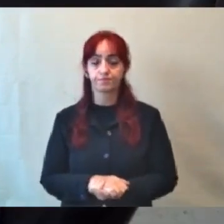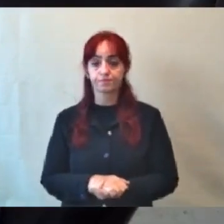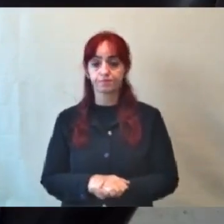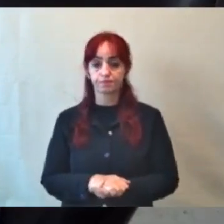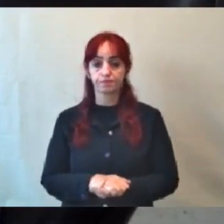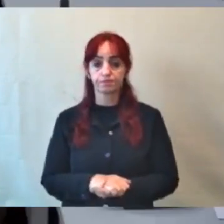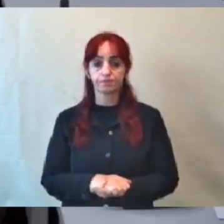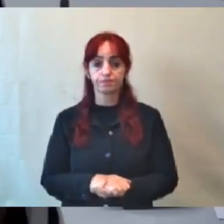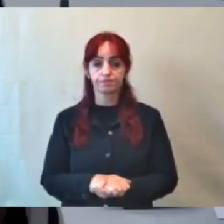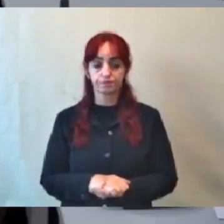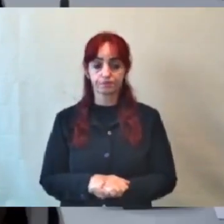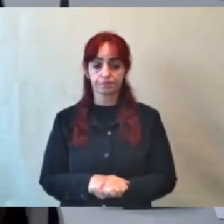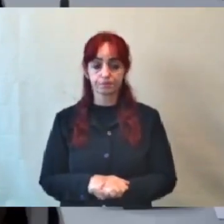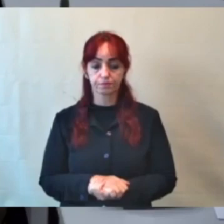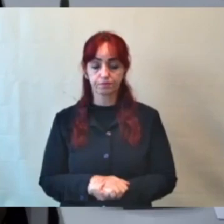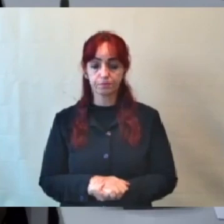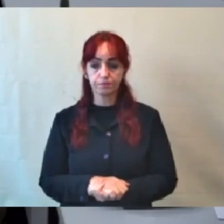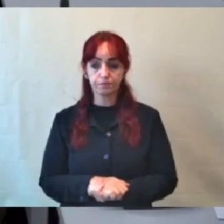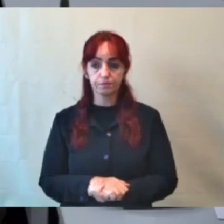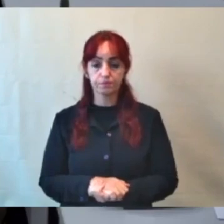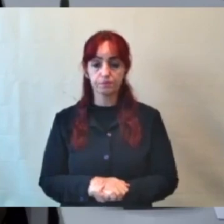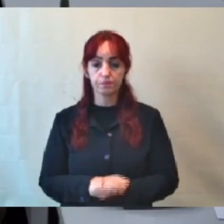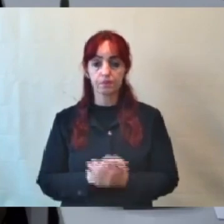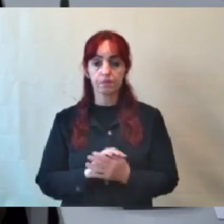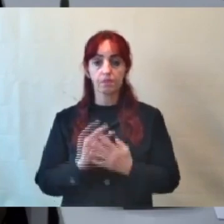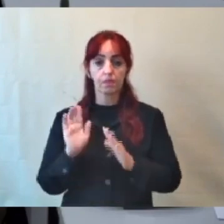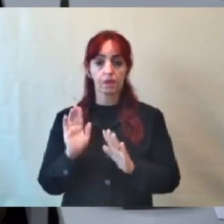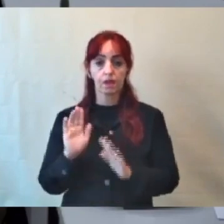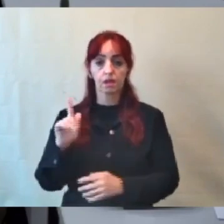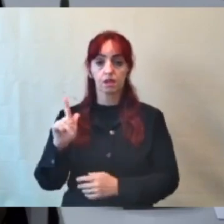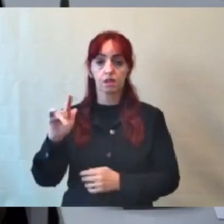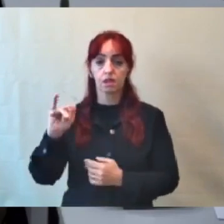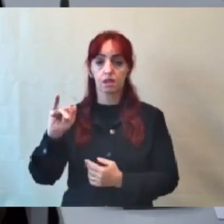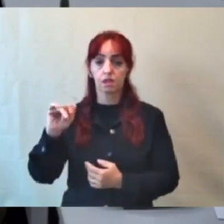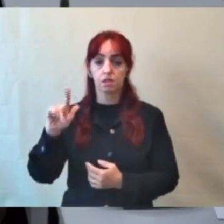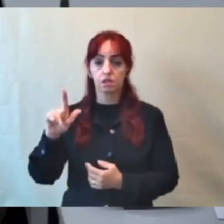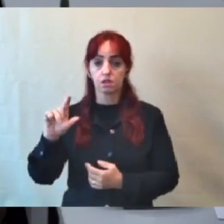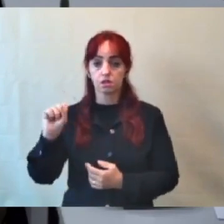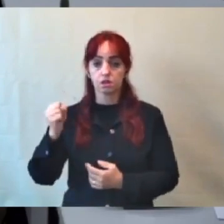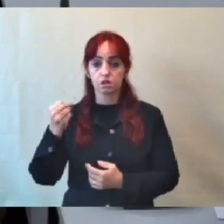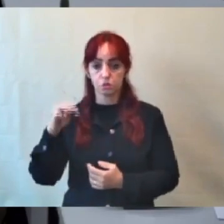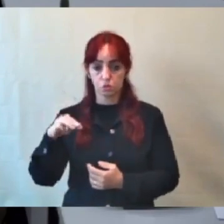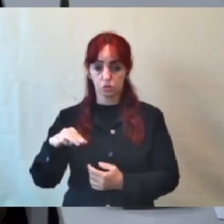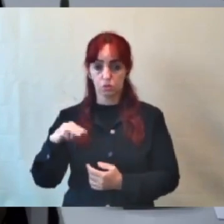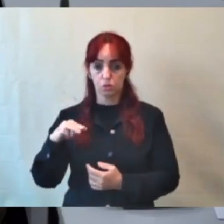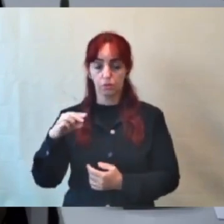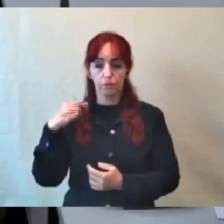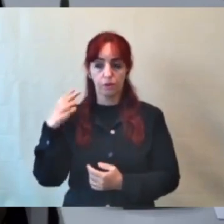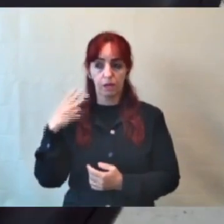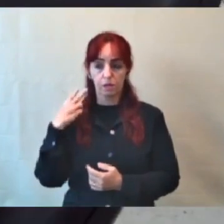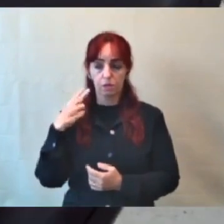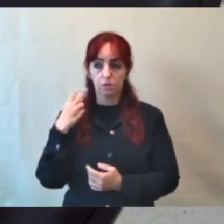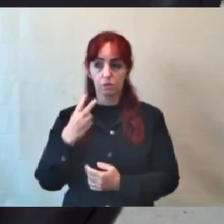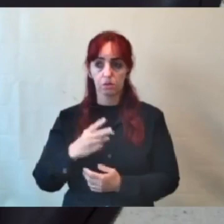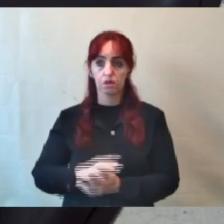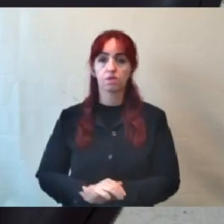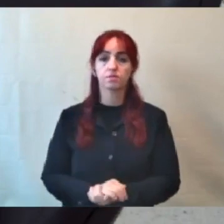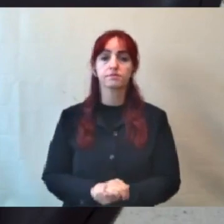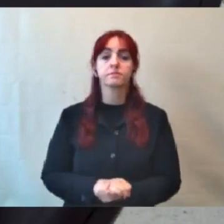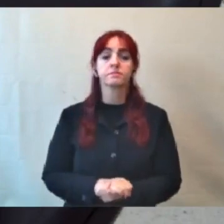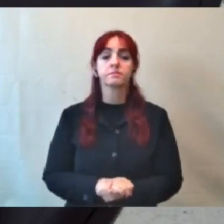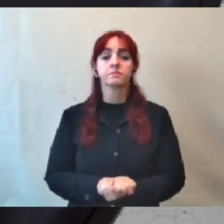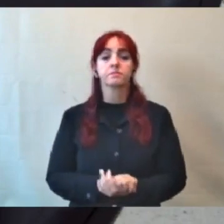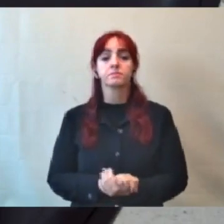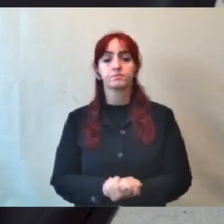Oi? Reinaldo, só um minutinho, deixa o Gilson falar aqui, que ele já estava com o microfone ligado, já te passo a palavra. Ok, obrigado.